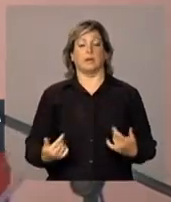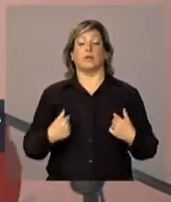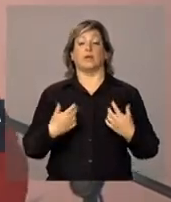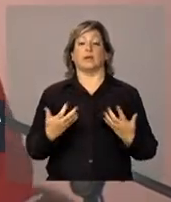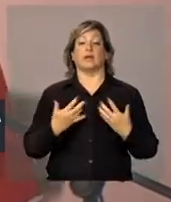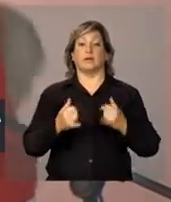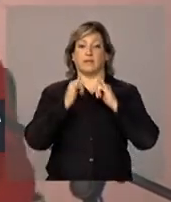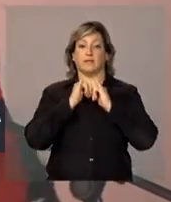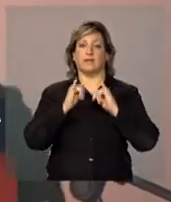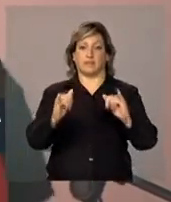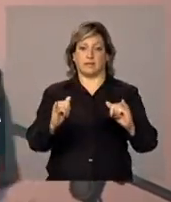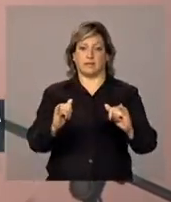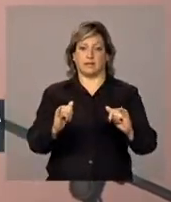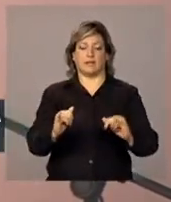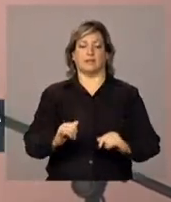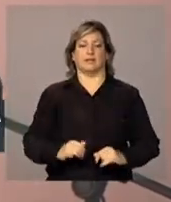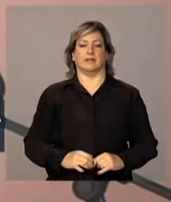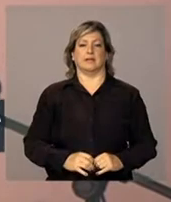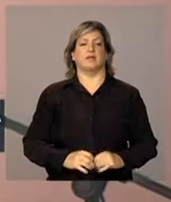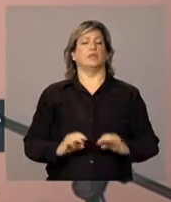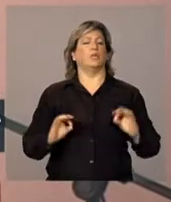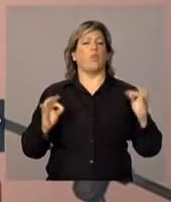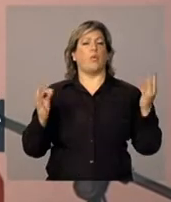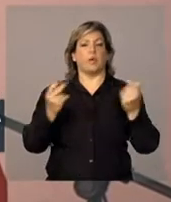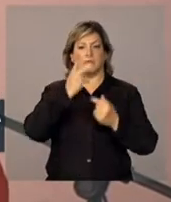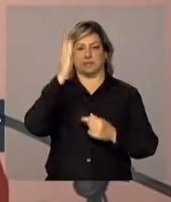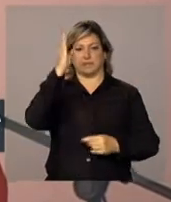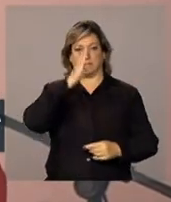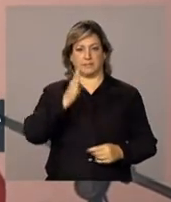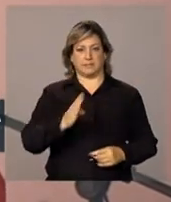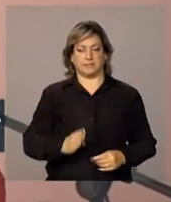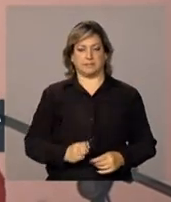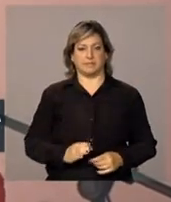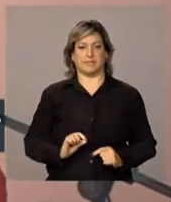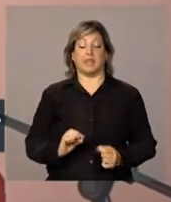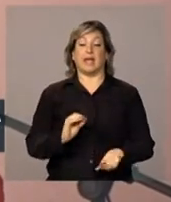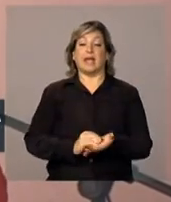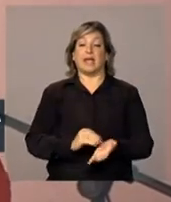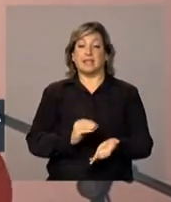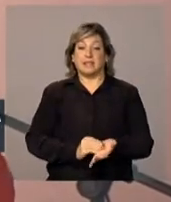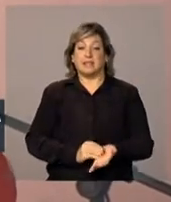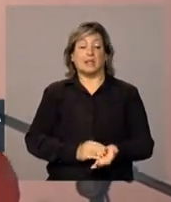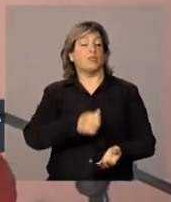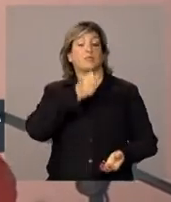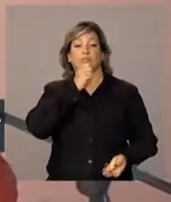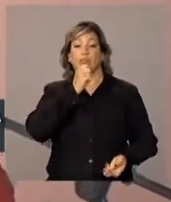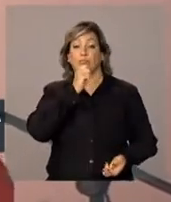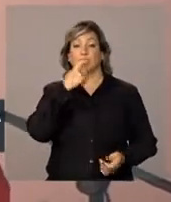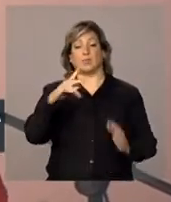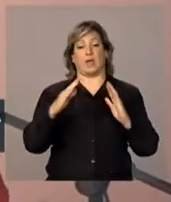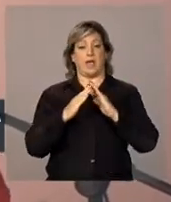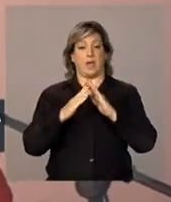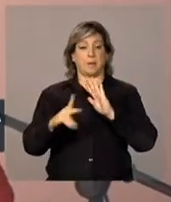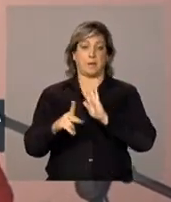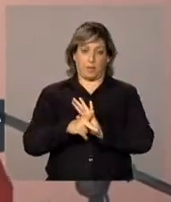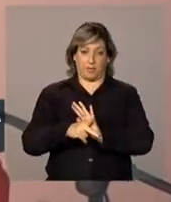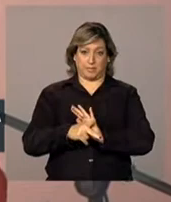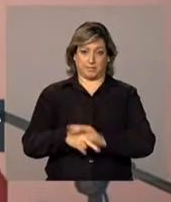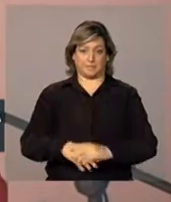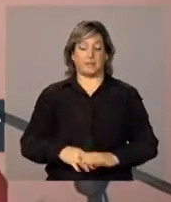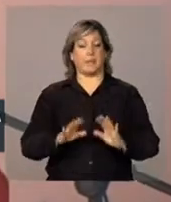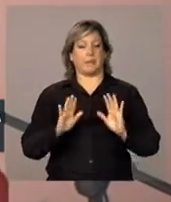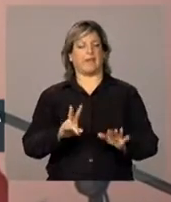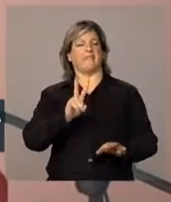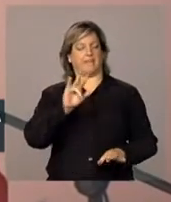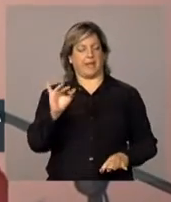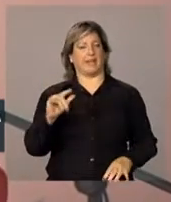dirigir uma palavra a todos os brasileiros que ainda não têm sua casa própria, mas